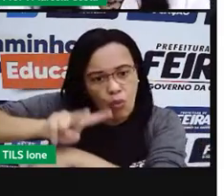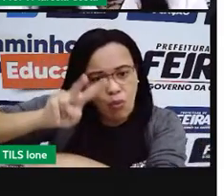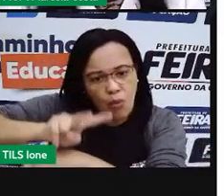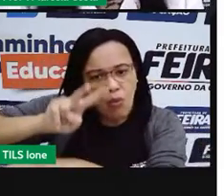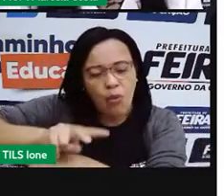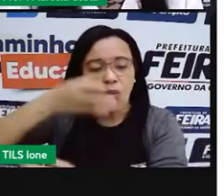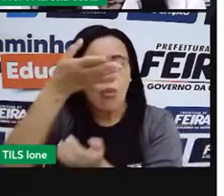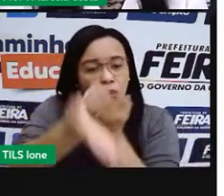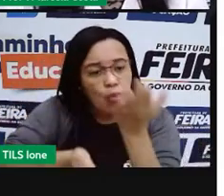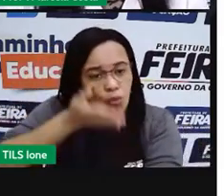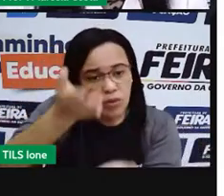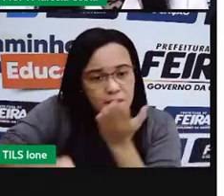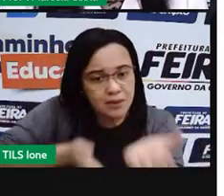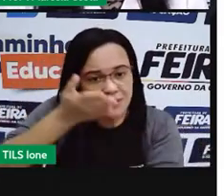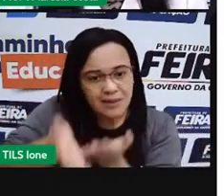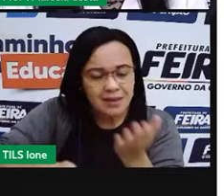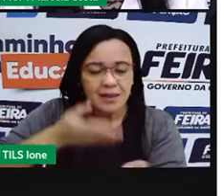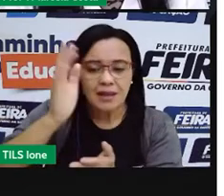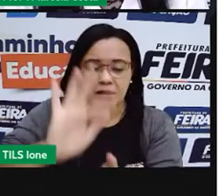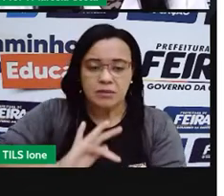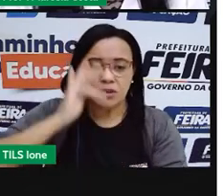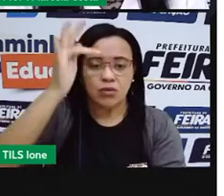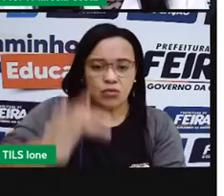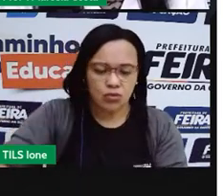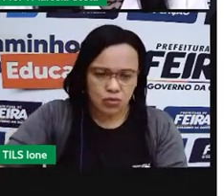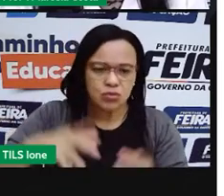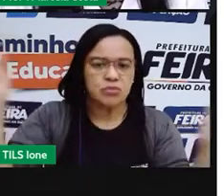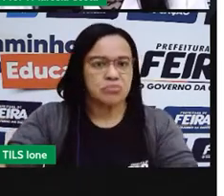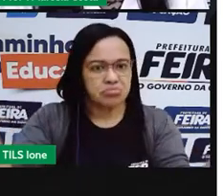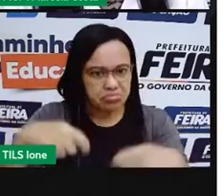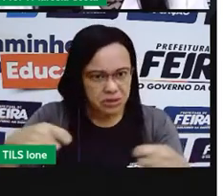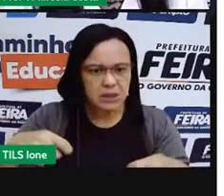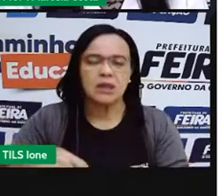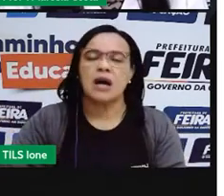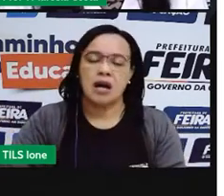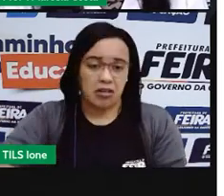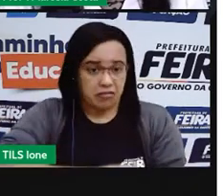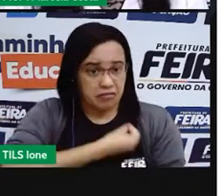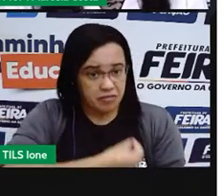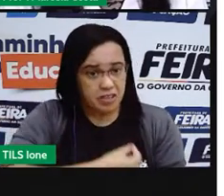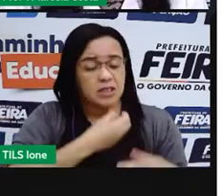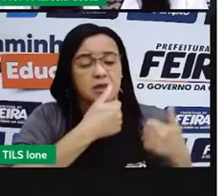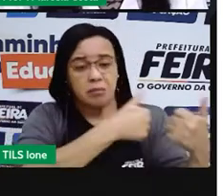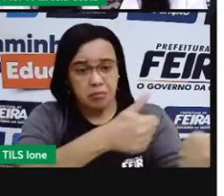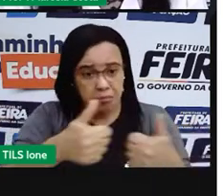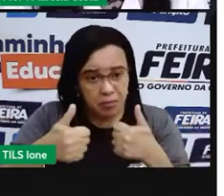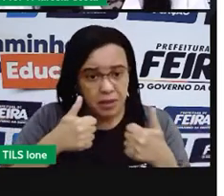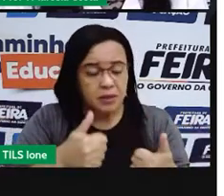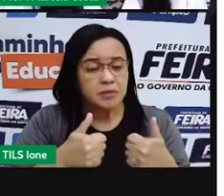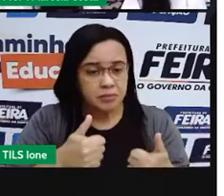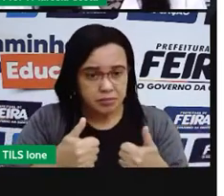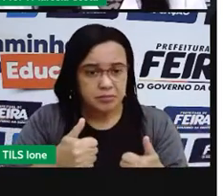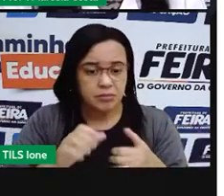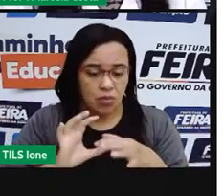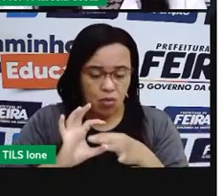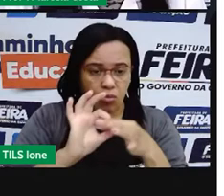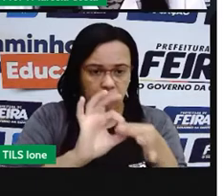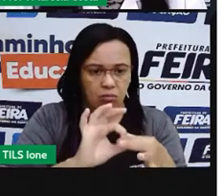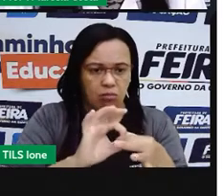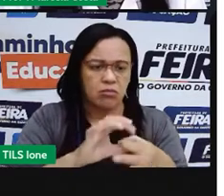tenha uma boa relação com a natureza. Tá certo?